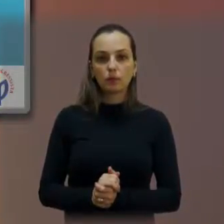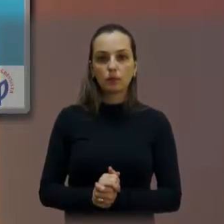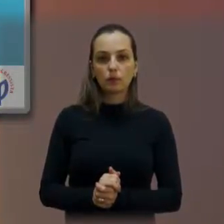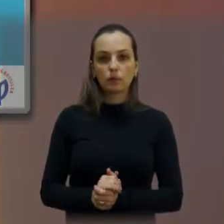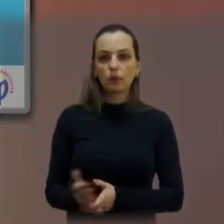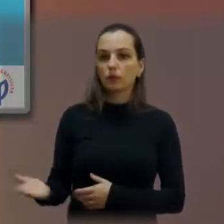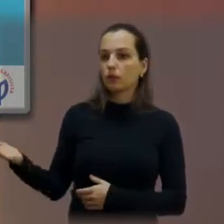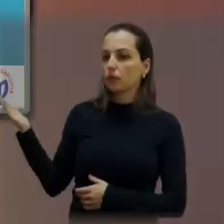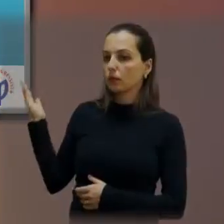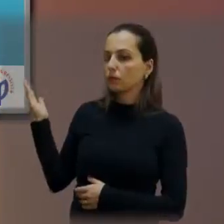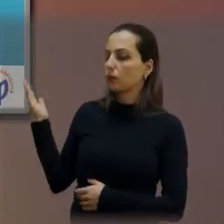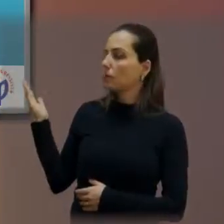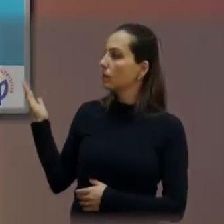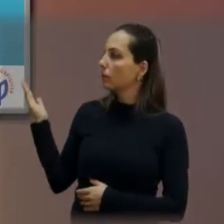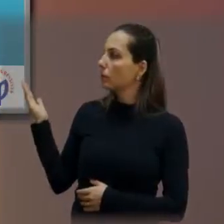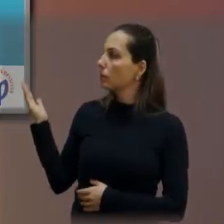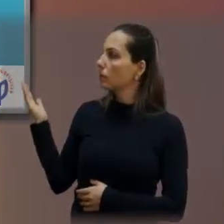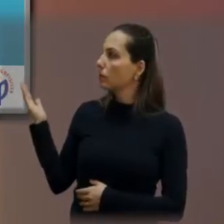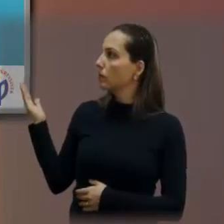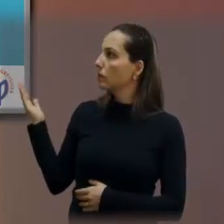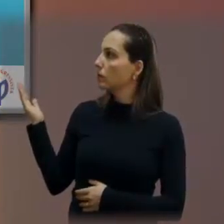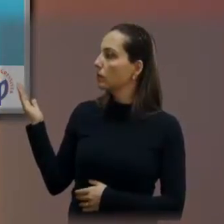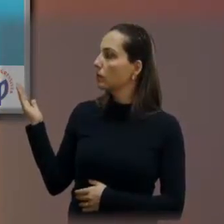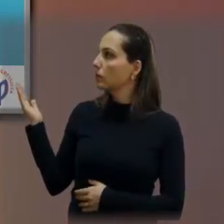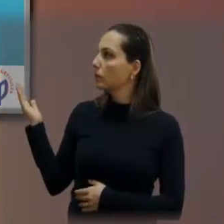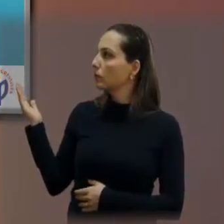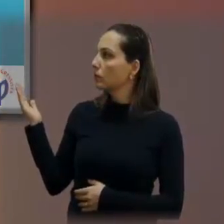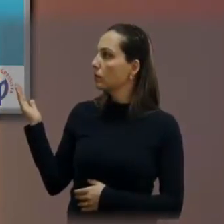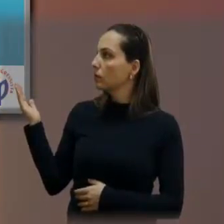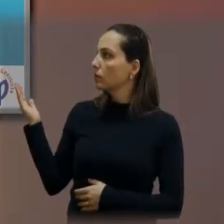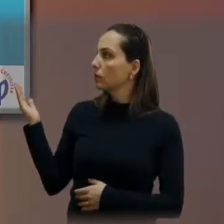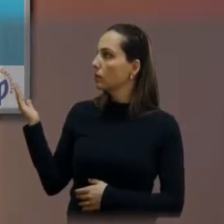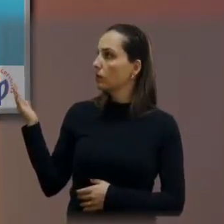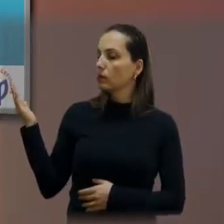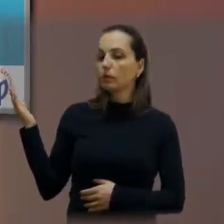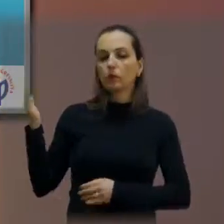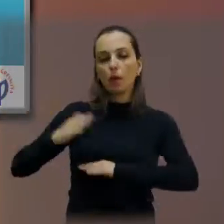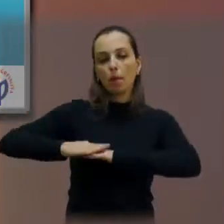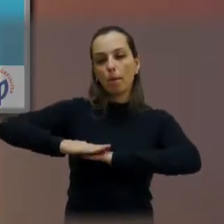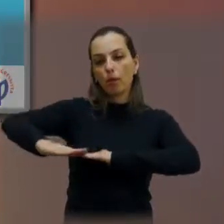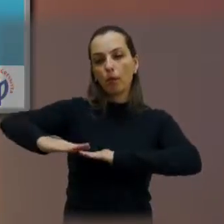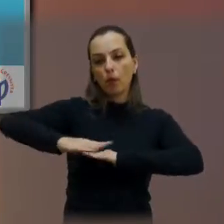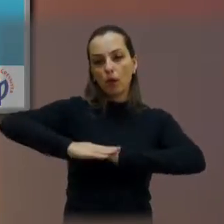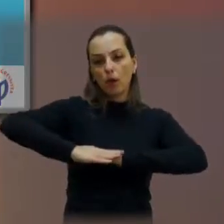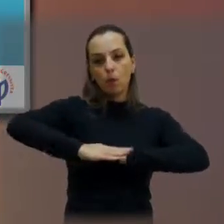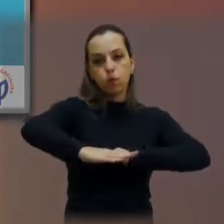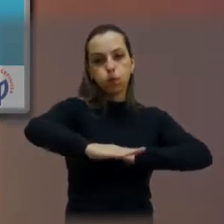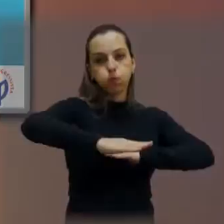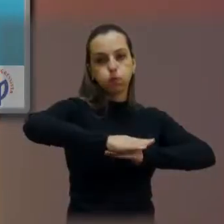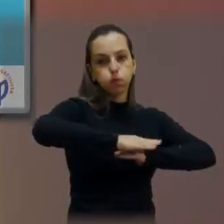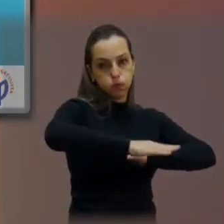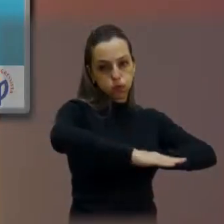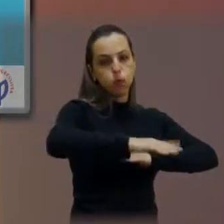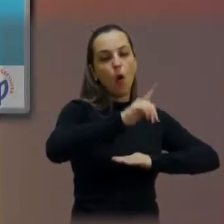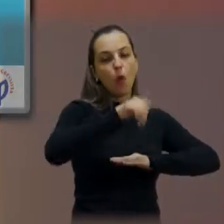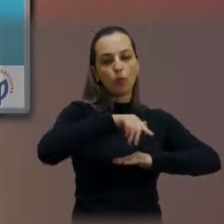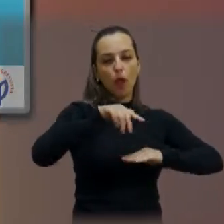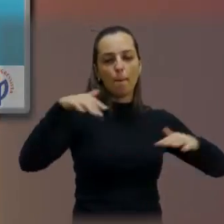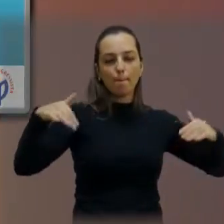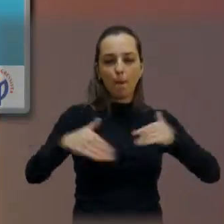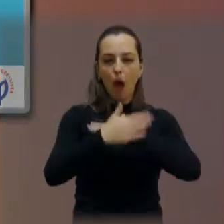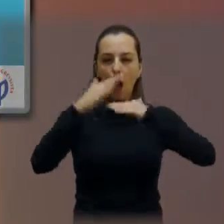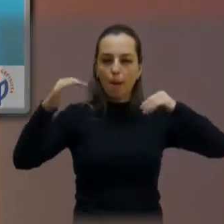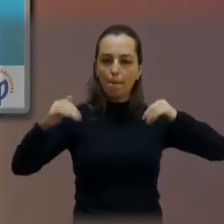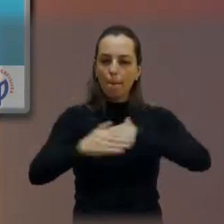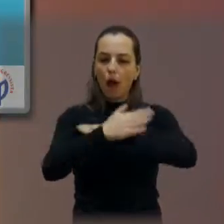Rodrigo Jacobi, entre a 36 e a 38. Era um pedaço aqui que muito movimentado,